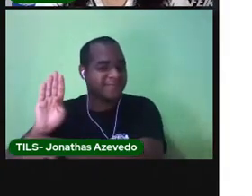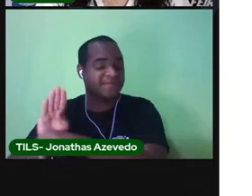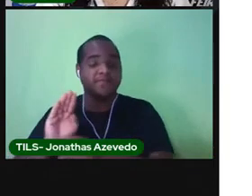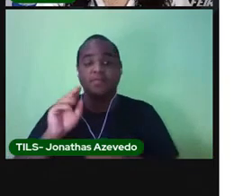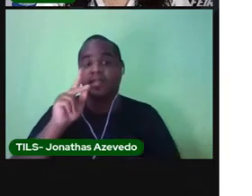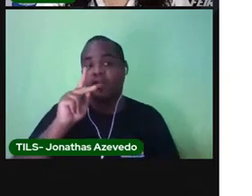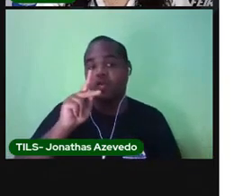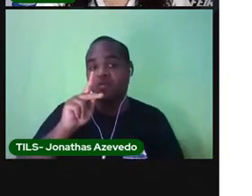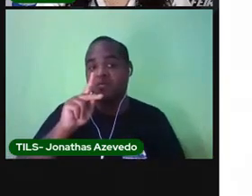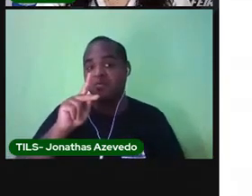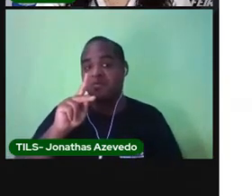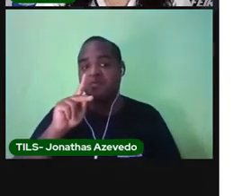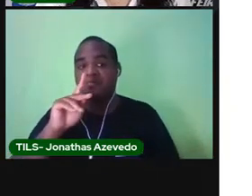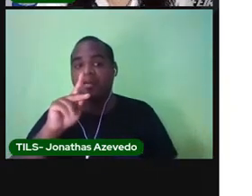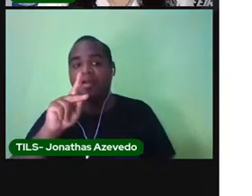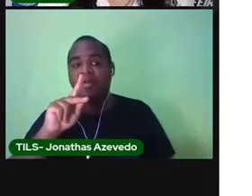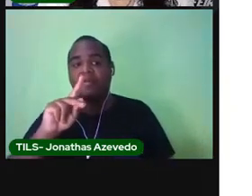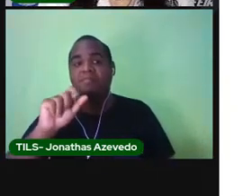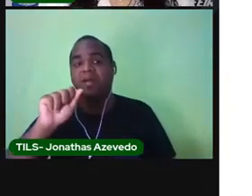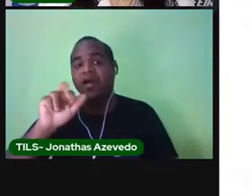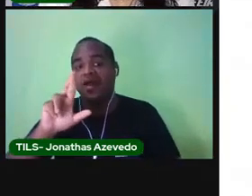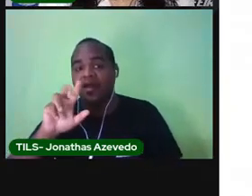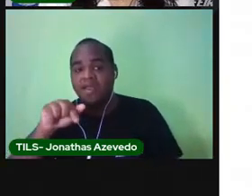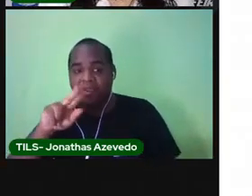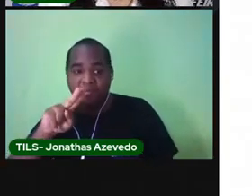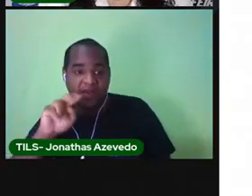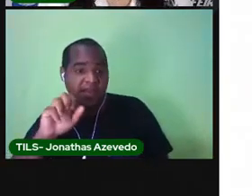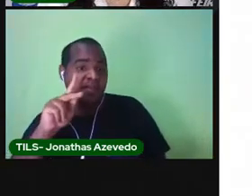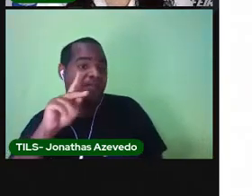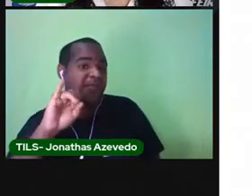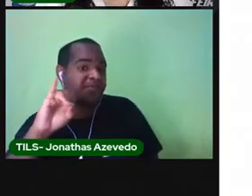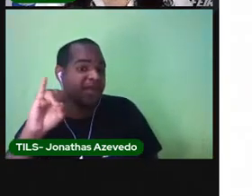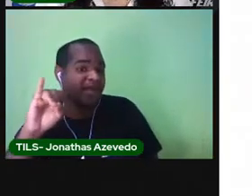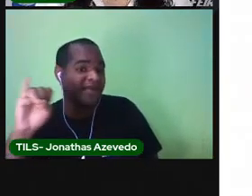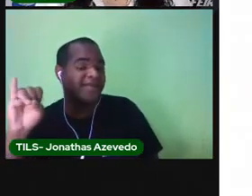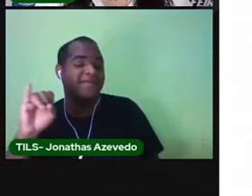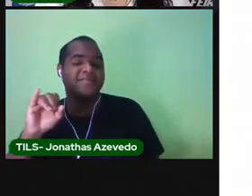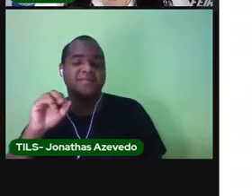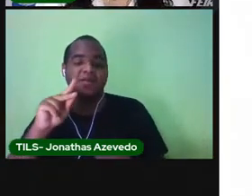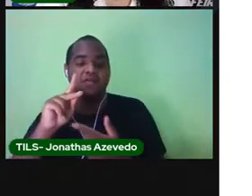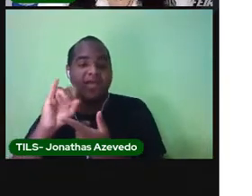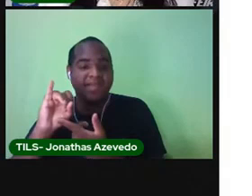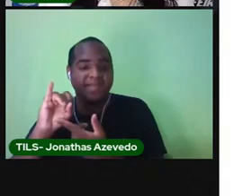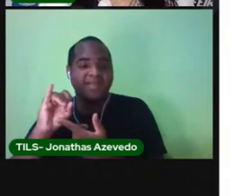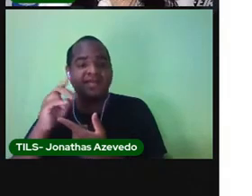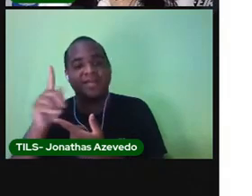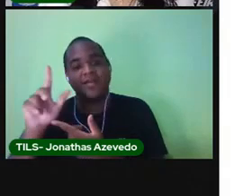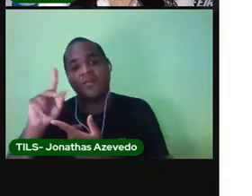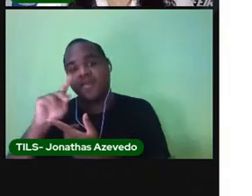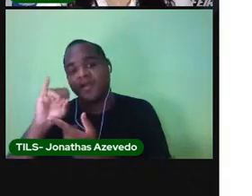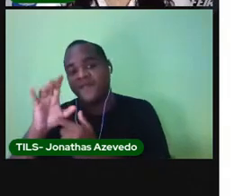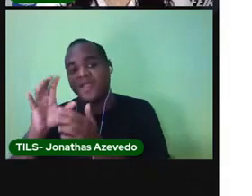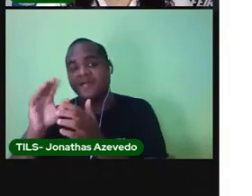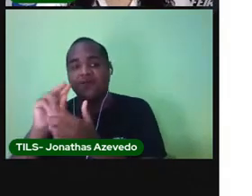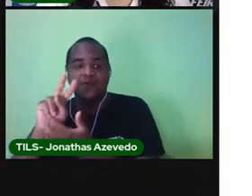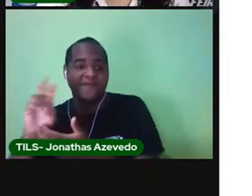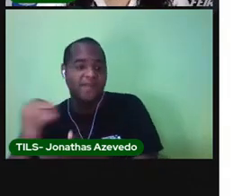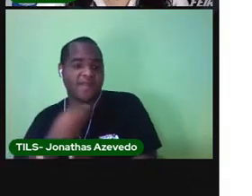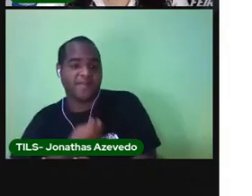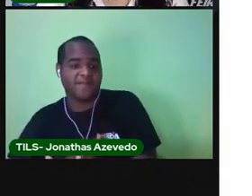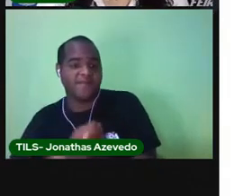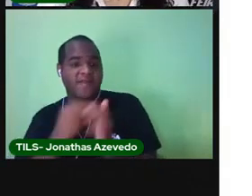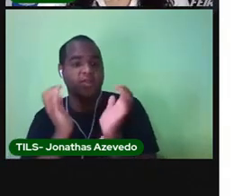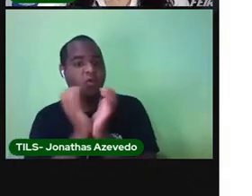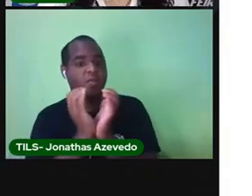o Parque Viver, Parque P, Parque Viver Tomba. Mas eles são